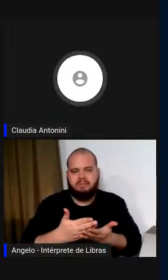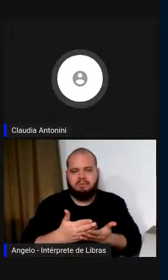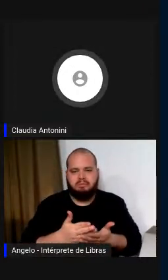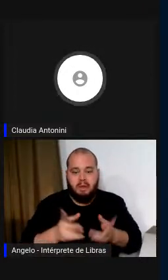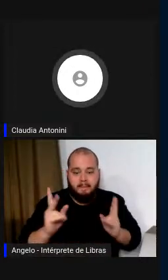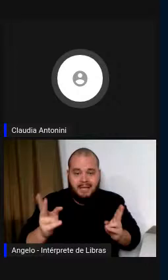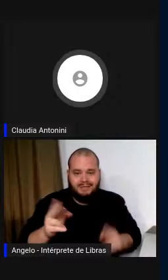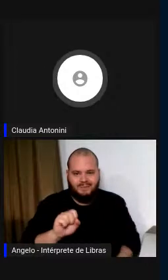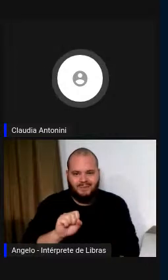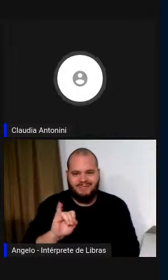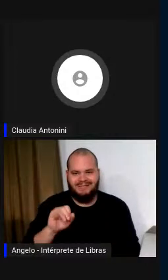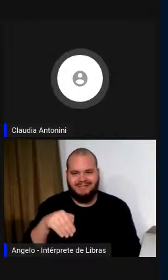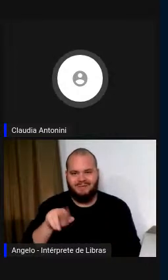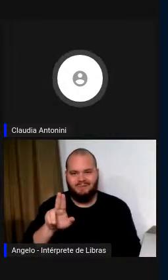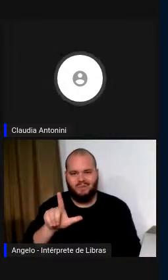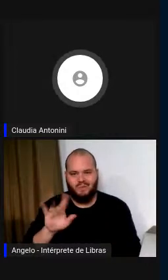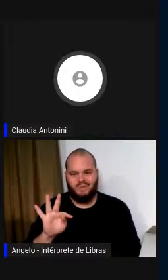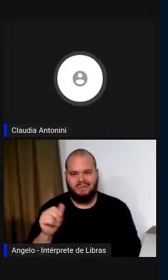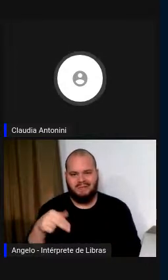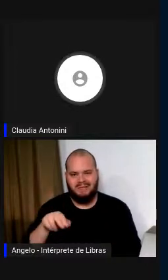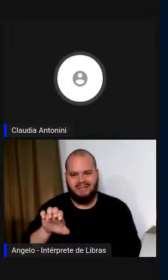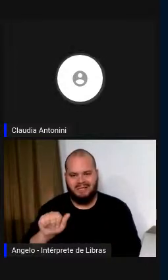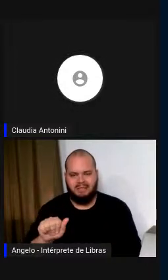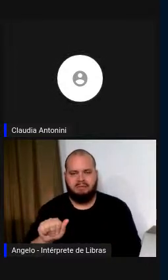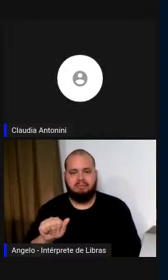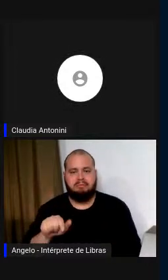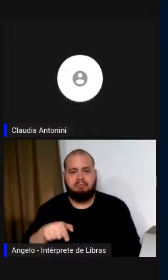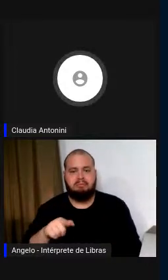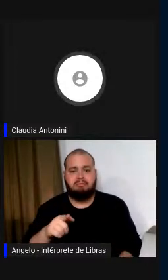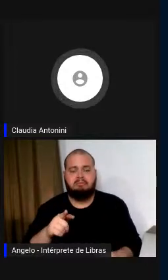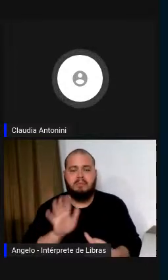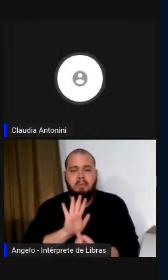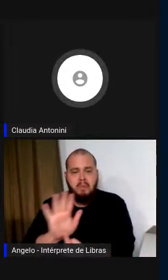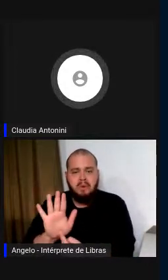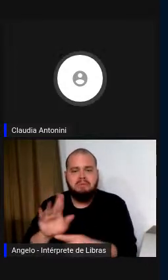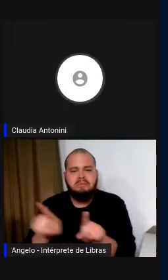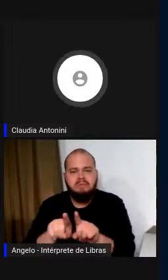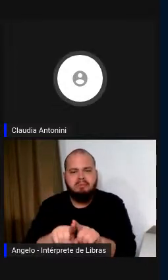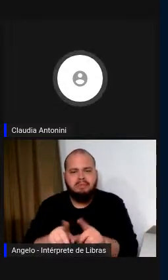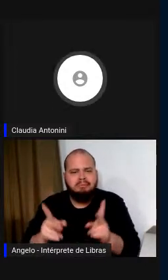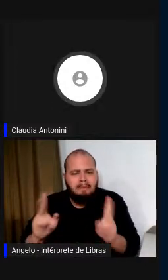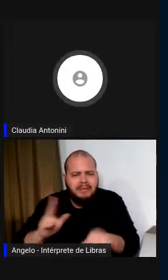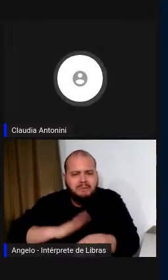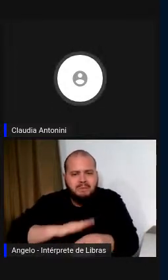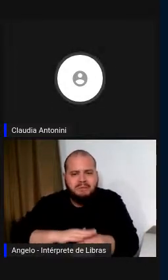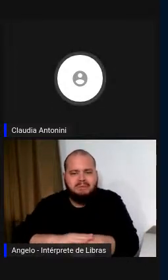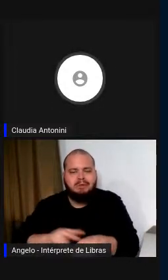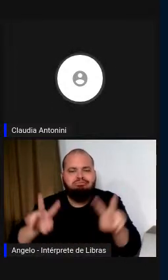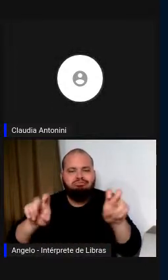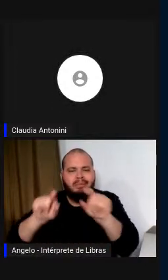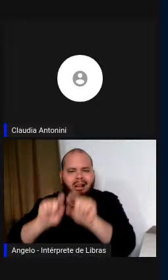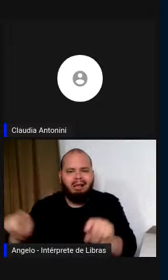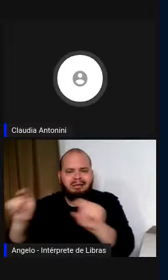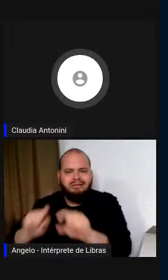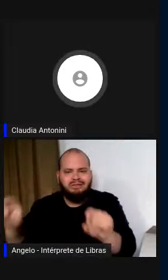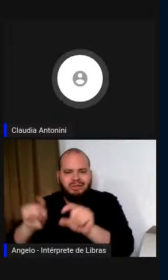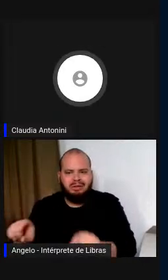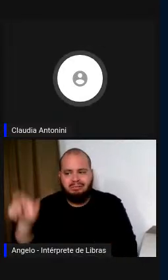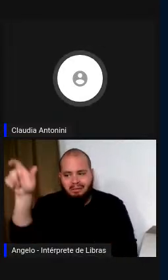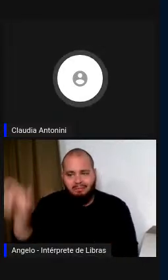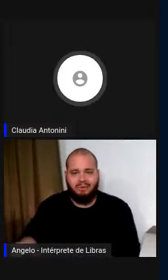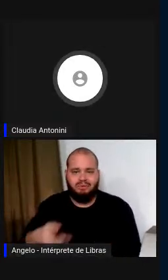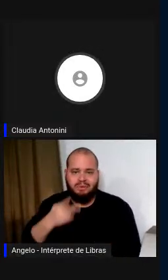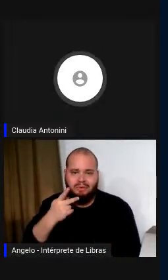é apresentado em tempo real a transcrição daquilo que quem está falando diz, um